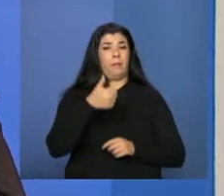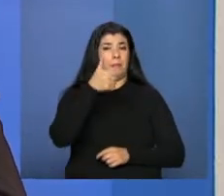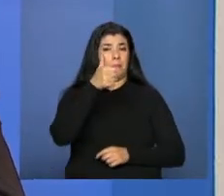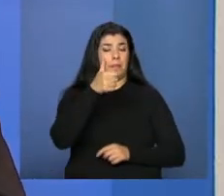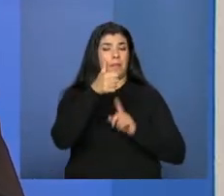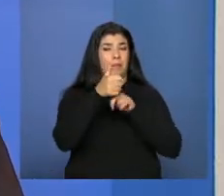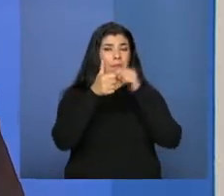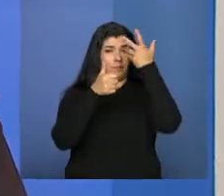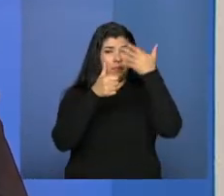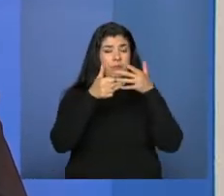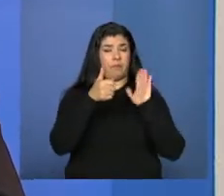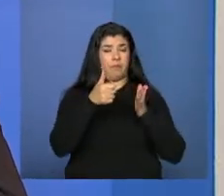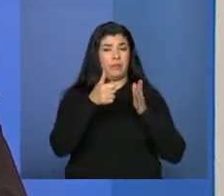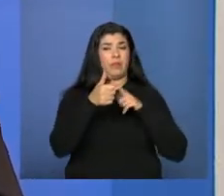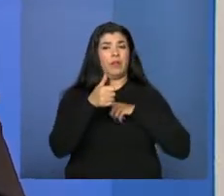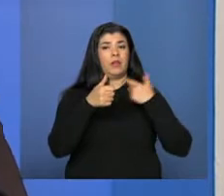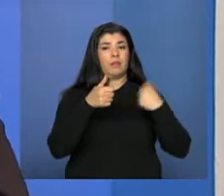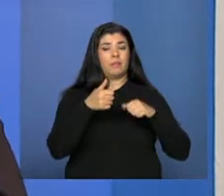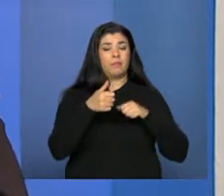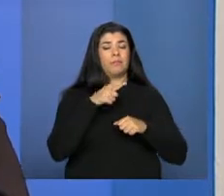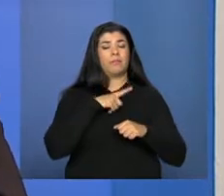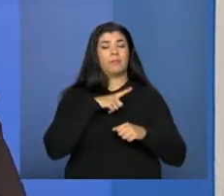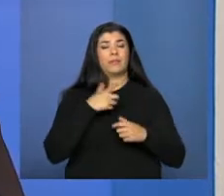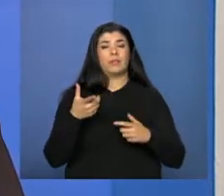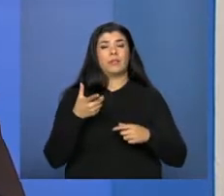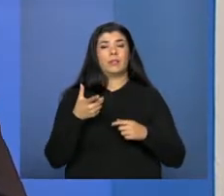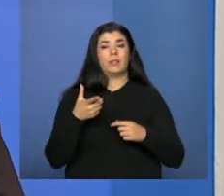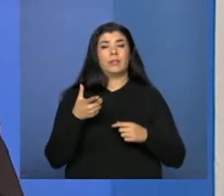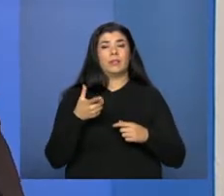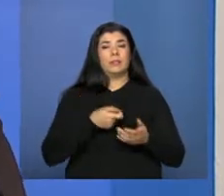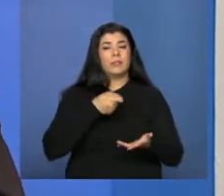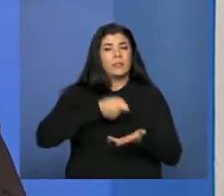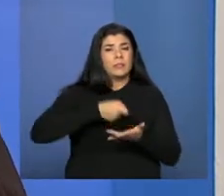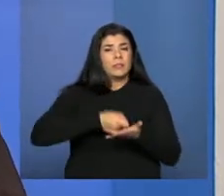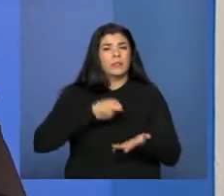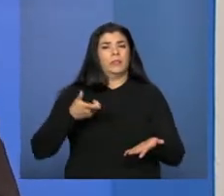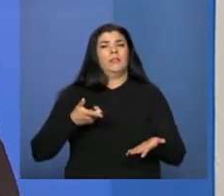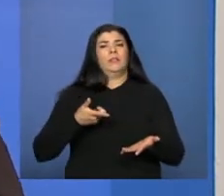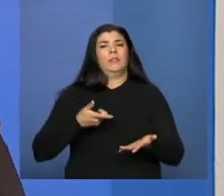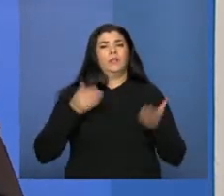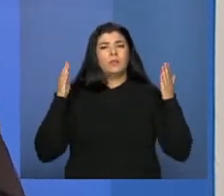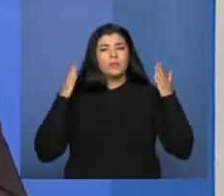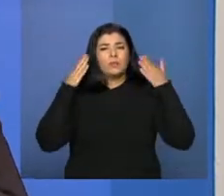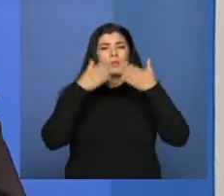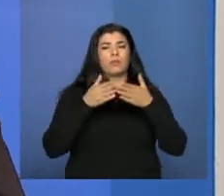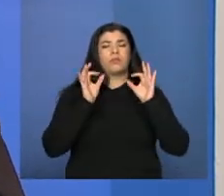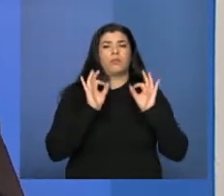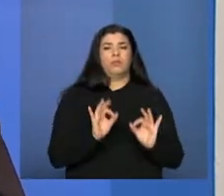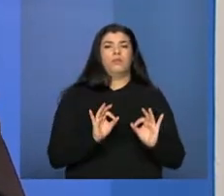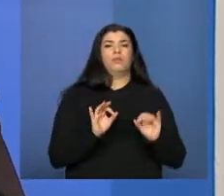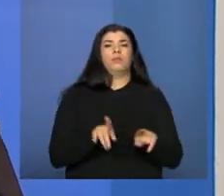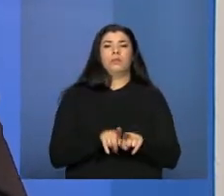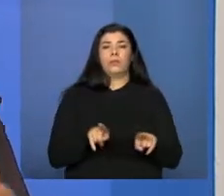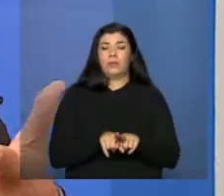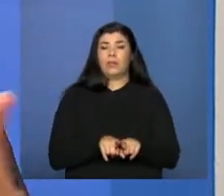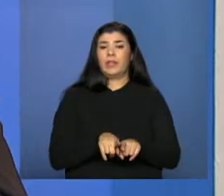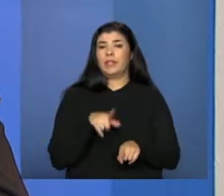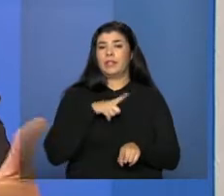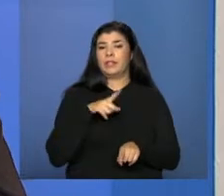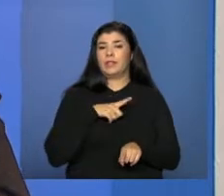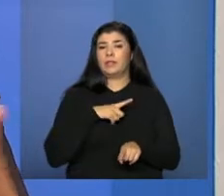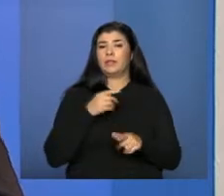que estarmos mais incisivos, mais focados, que é de